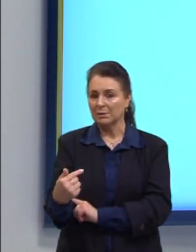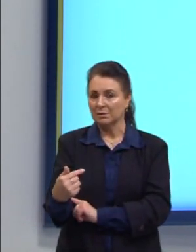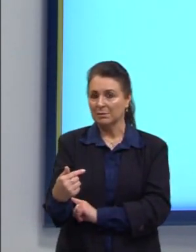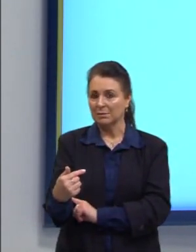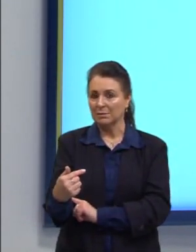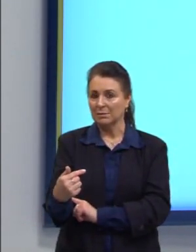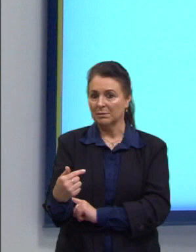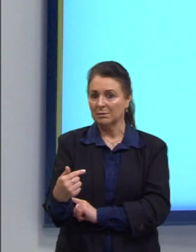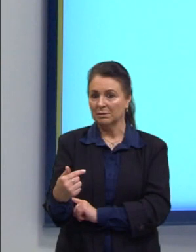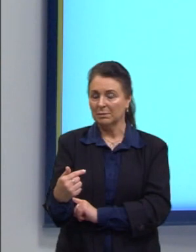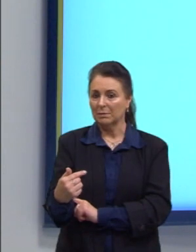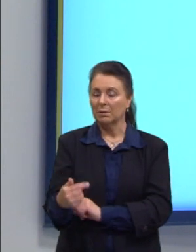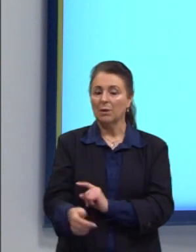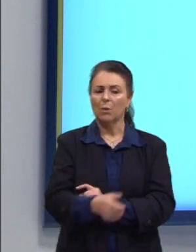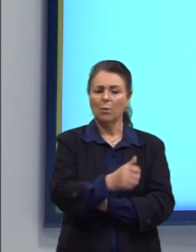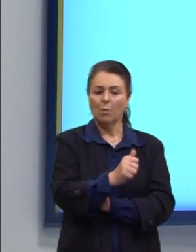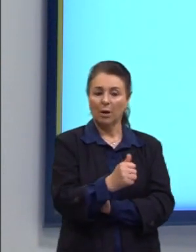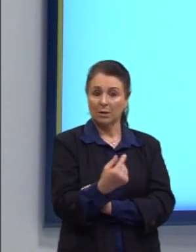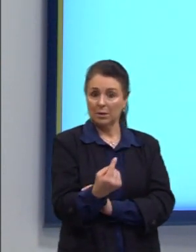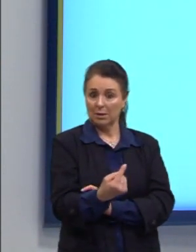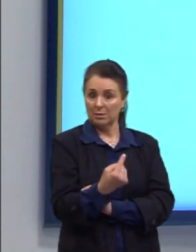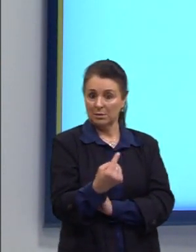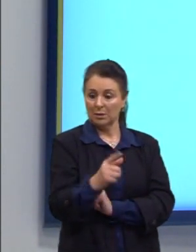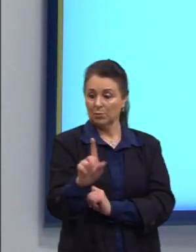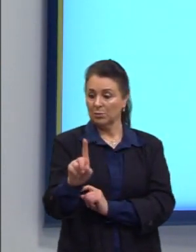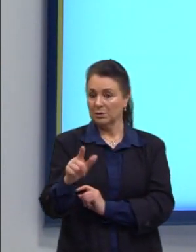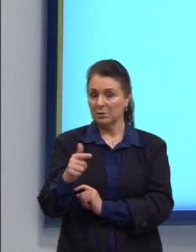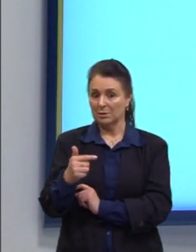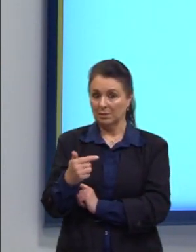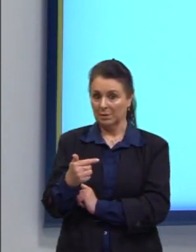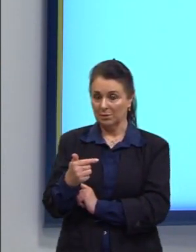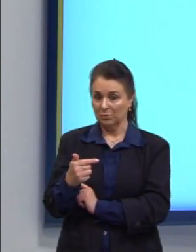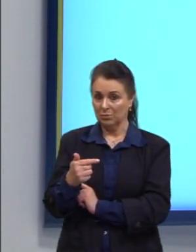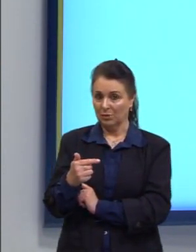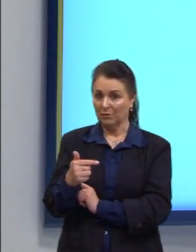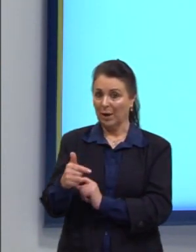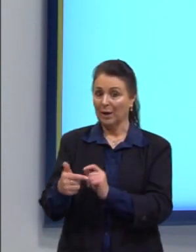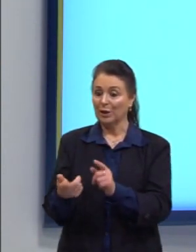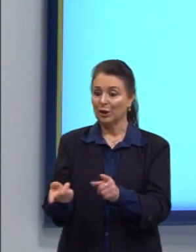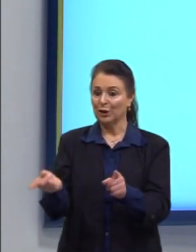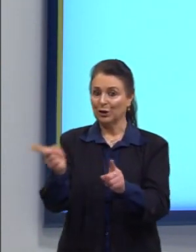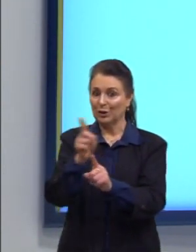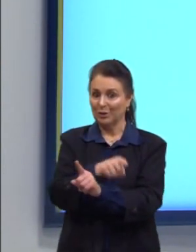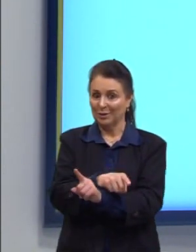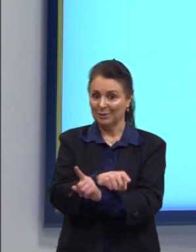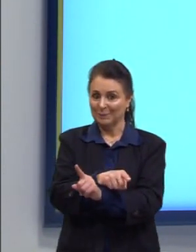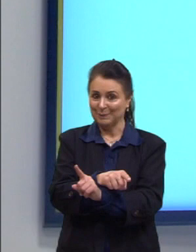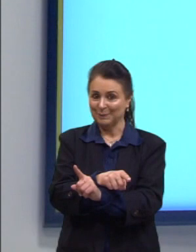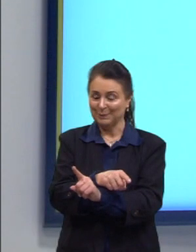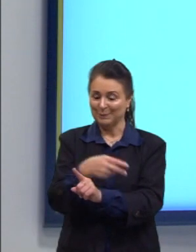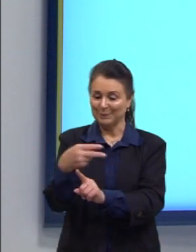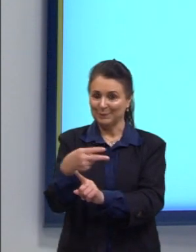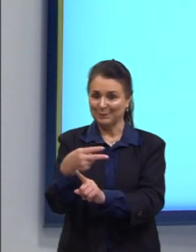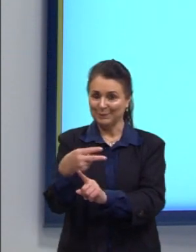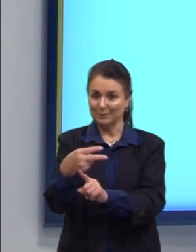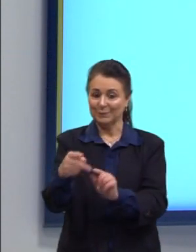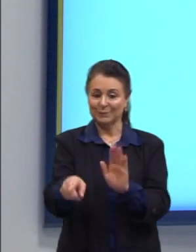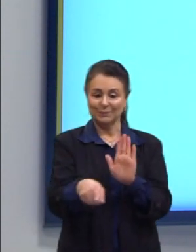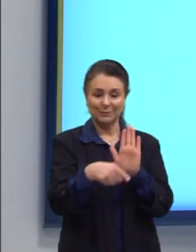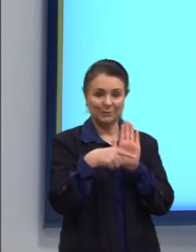Como eu quero deixar o A sozinho, o 17 nós vamos levar lá para o primeiro lado da igualdade com a subtração.